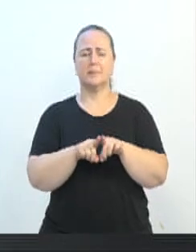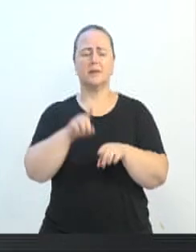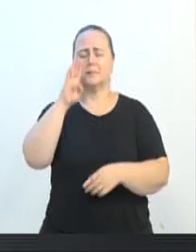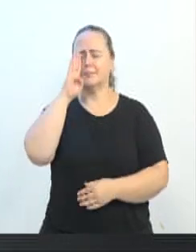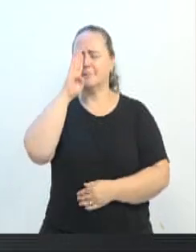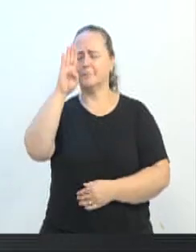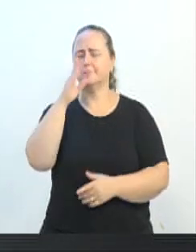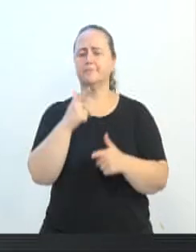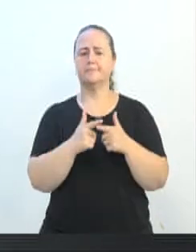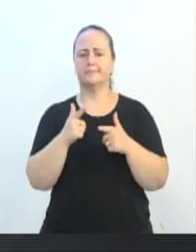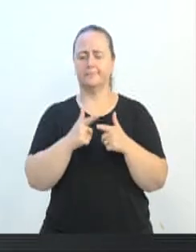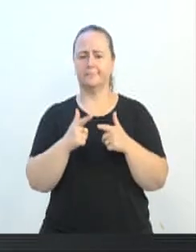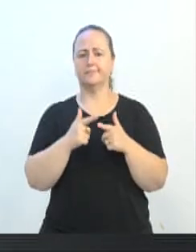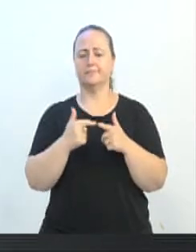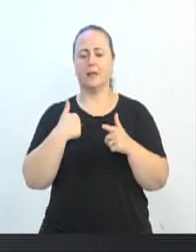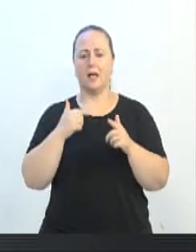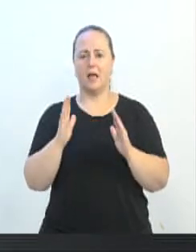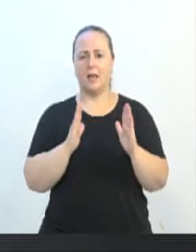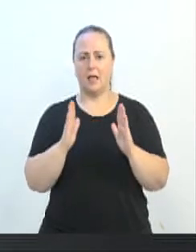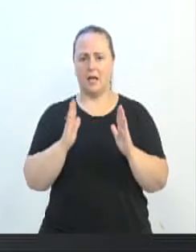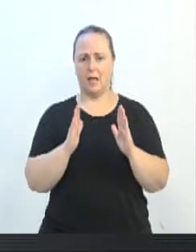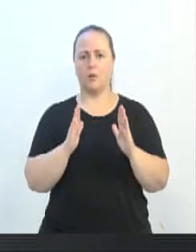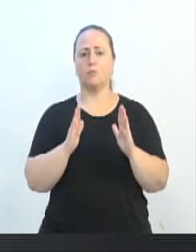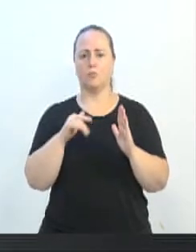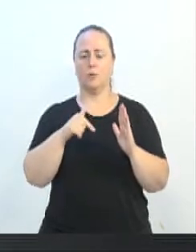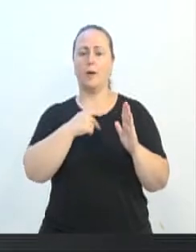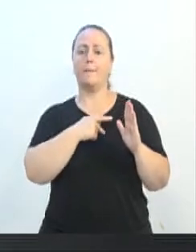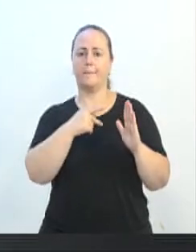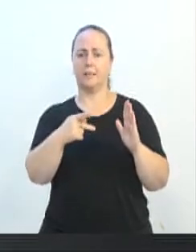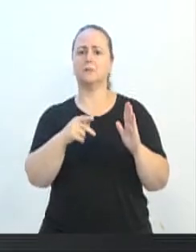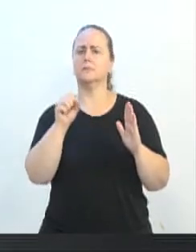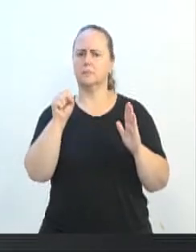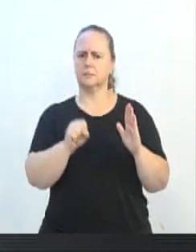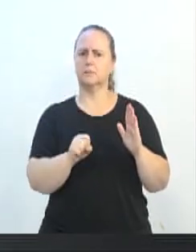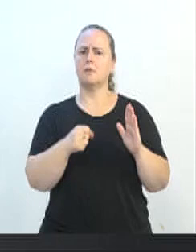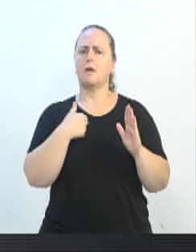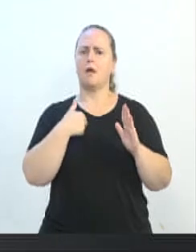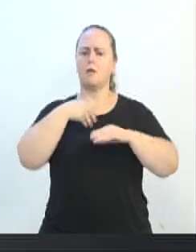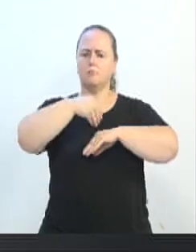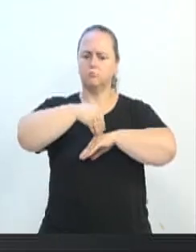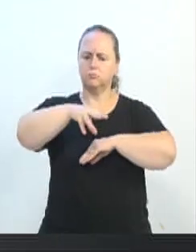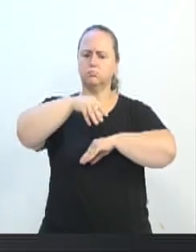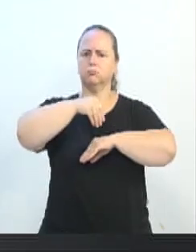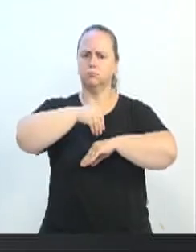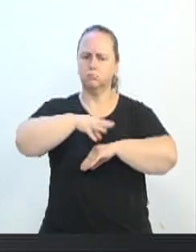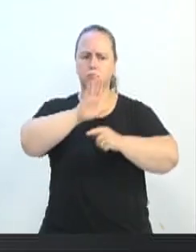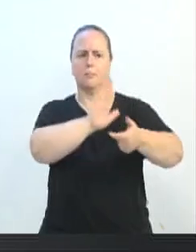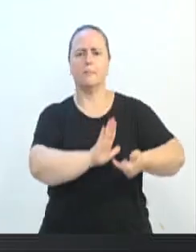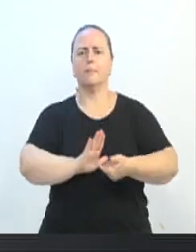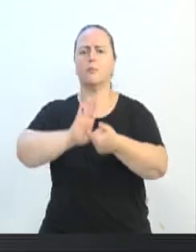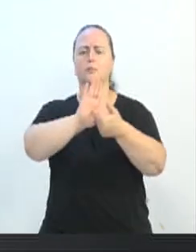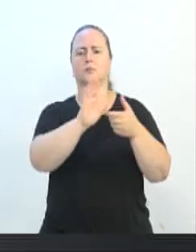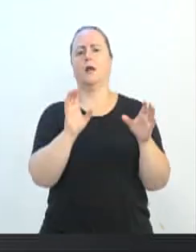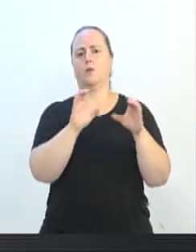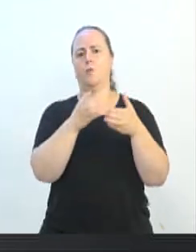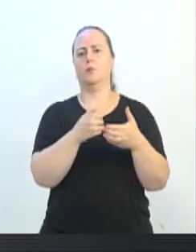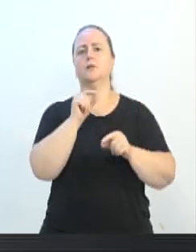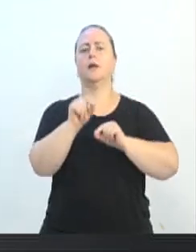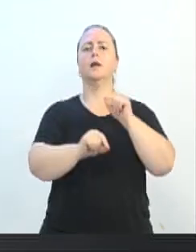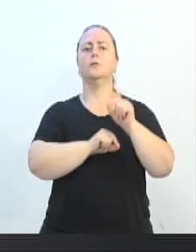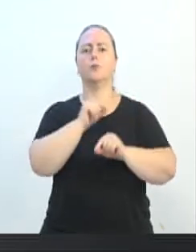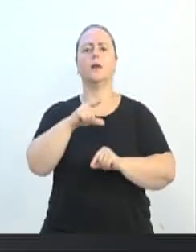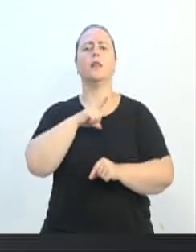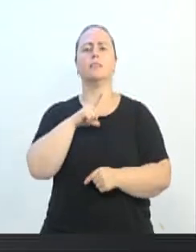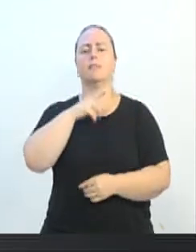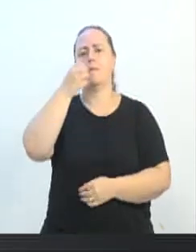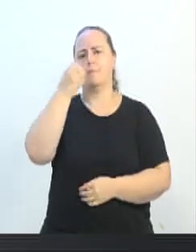no meu mandato de presidente será isso. Levar para a nossa comunidade o que se faz de bom nessa casa. Não esperar um tropeço